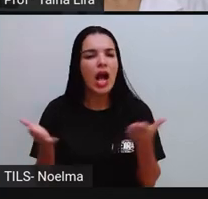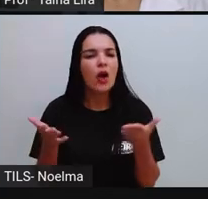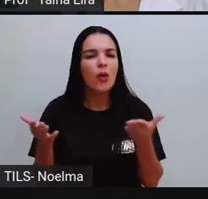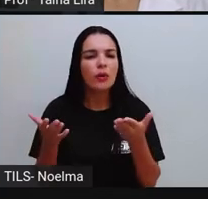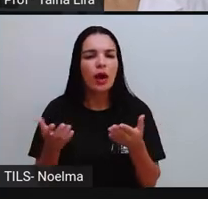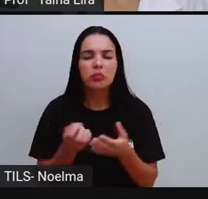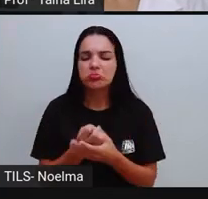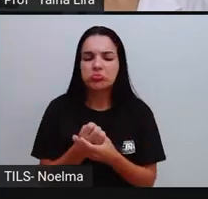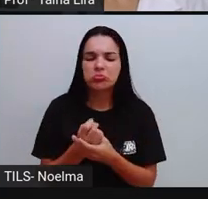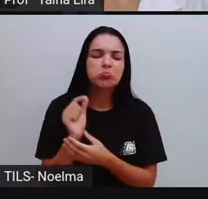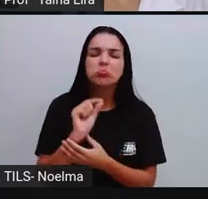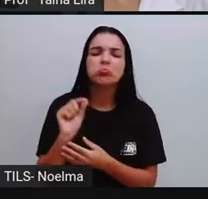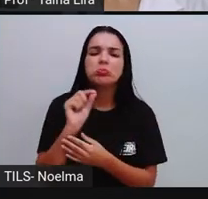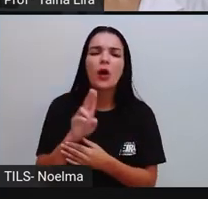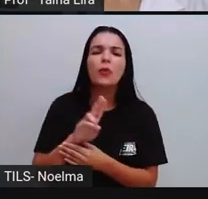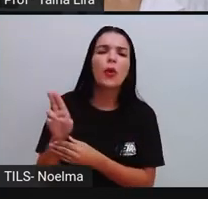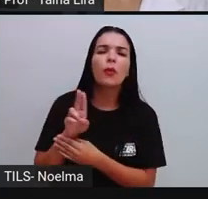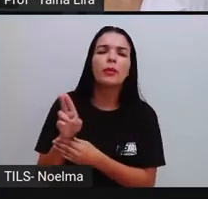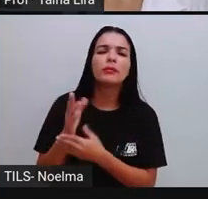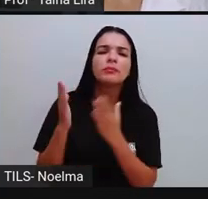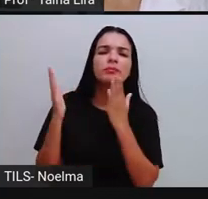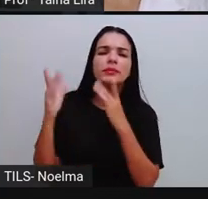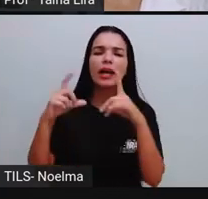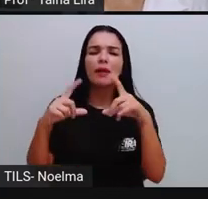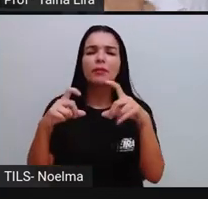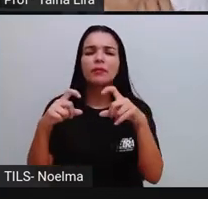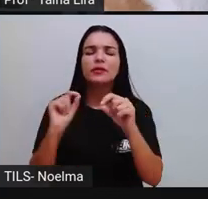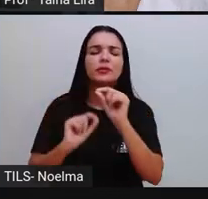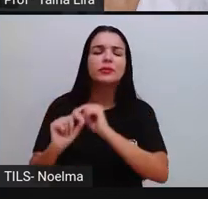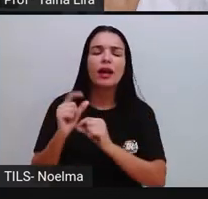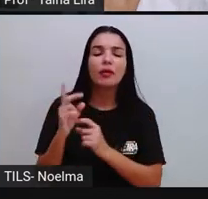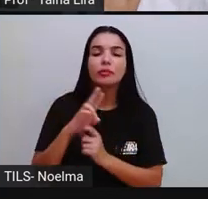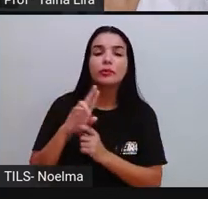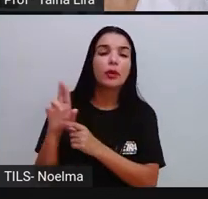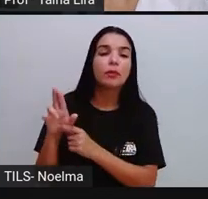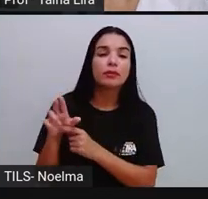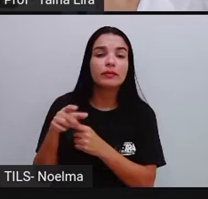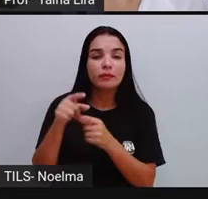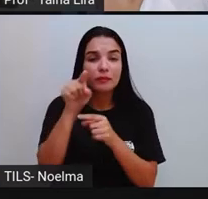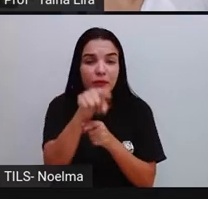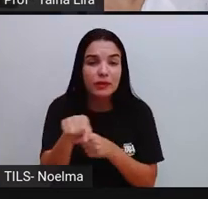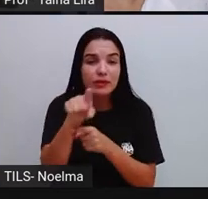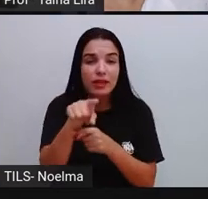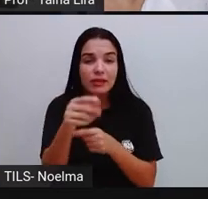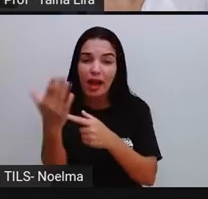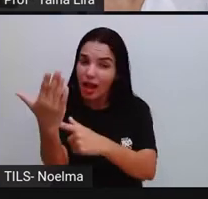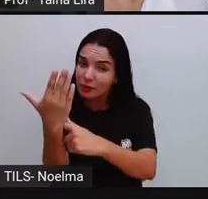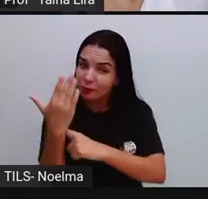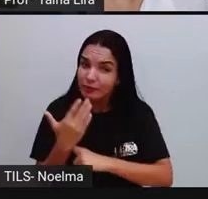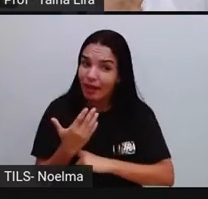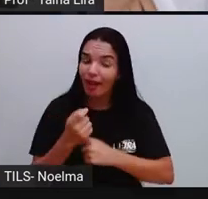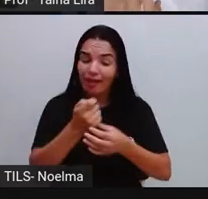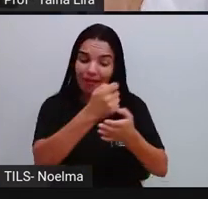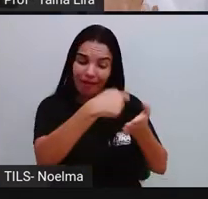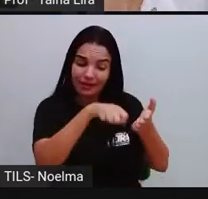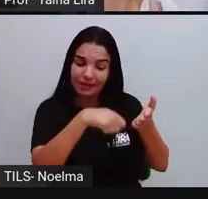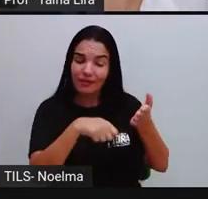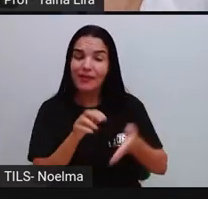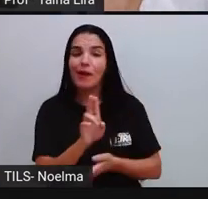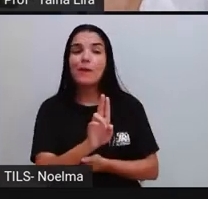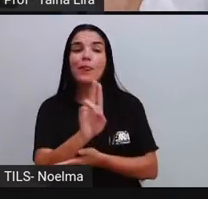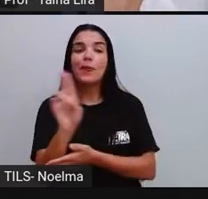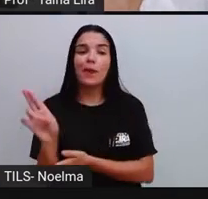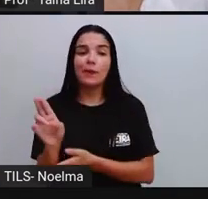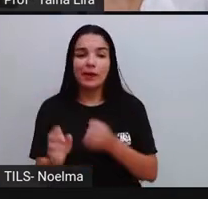E agora, Pro, Trouxe aqui, Algumas imagens, E o segundo ano vai me ajudar, A escrever o nome dessas